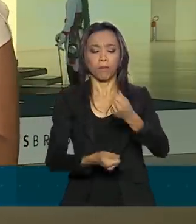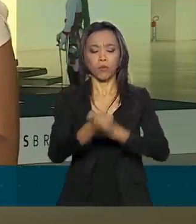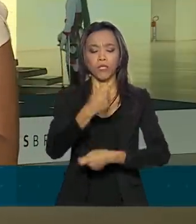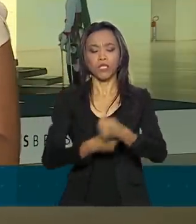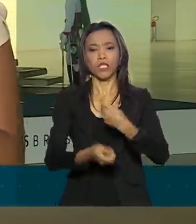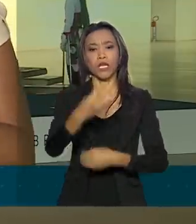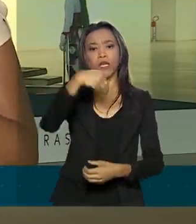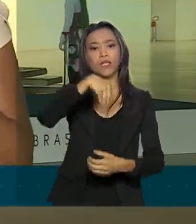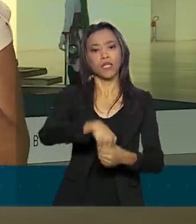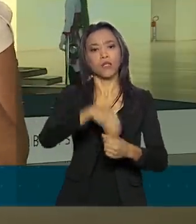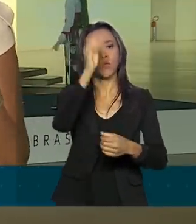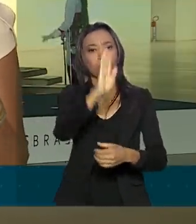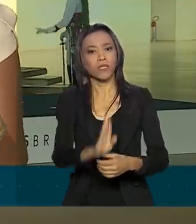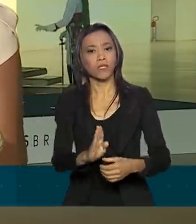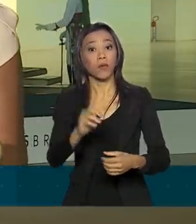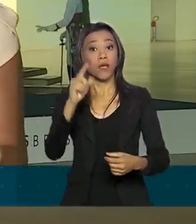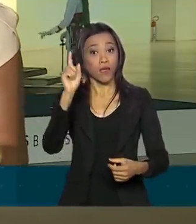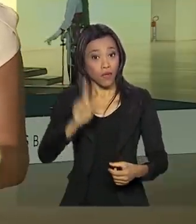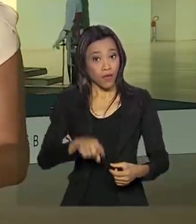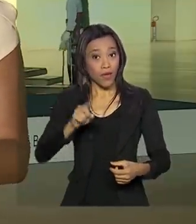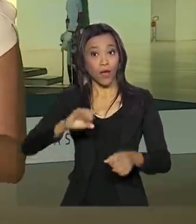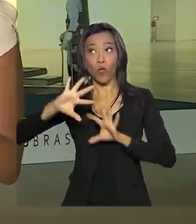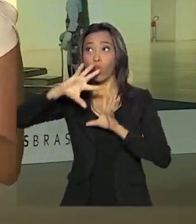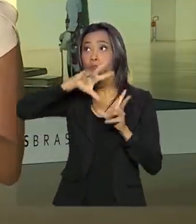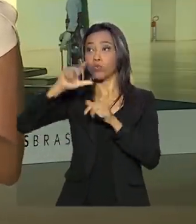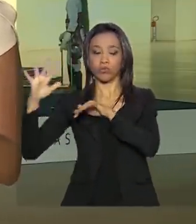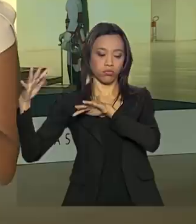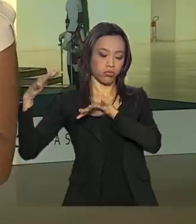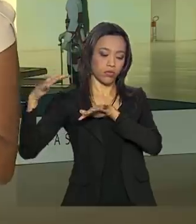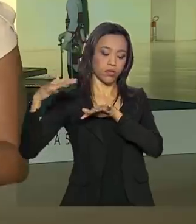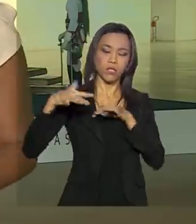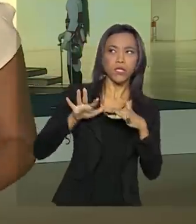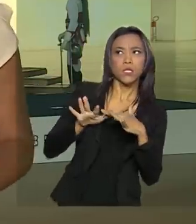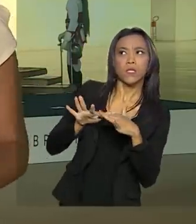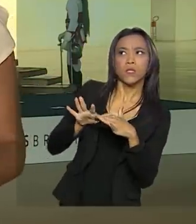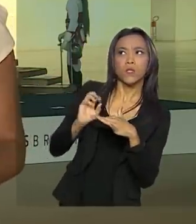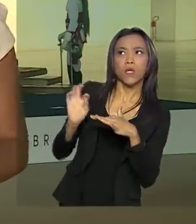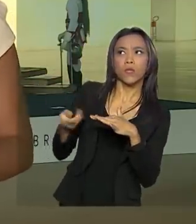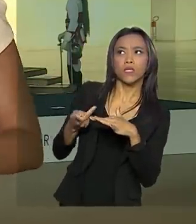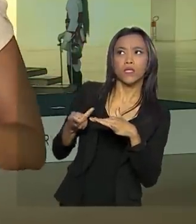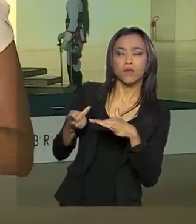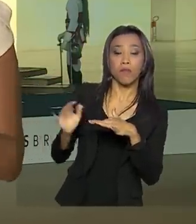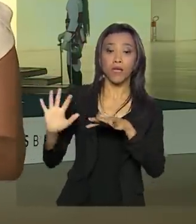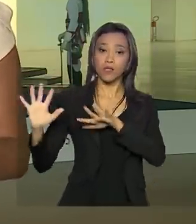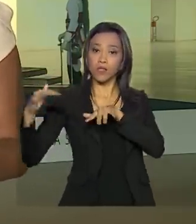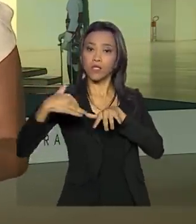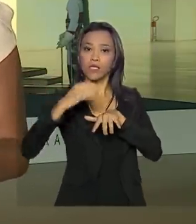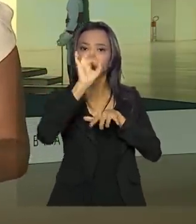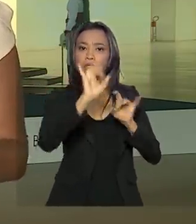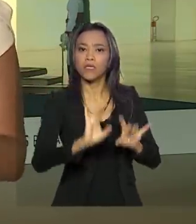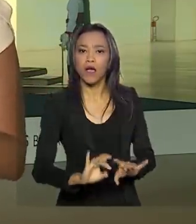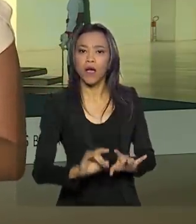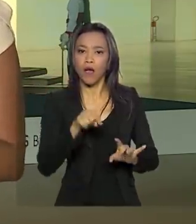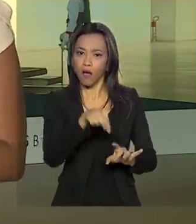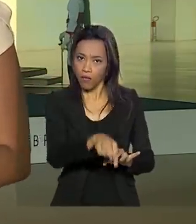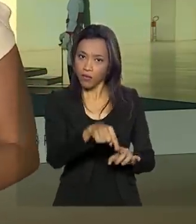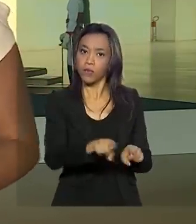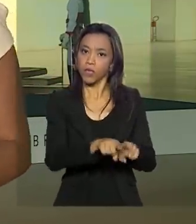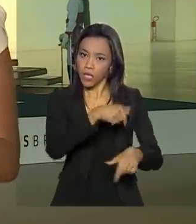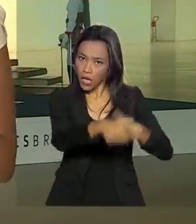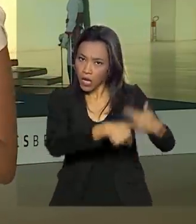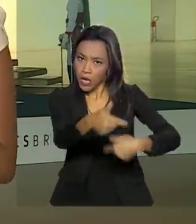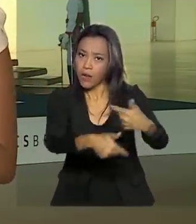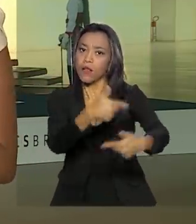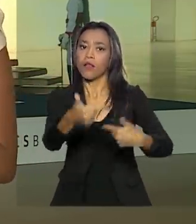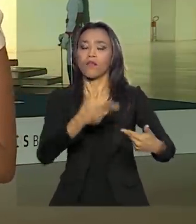que, segundo ele, tem os olhos postos no mundo, mas um olhar especial para o Brasil. E também falou sobre as ações que o